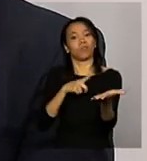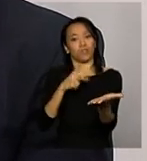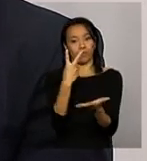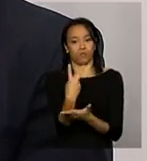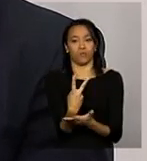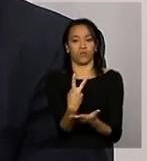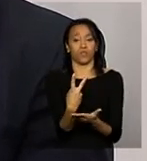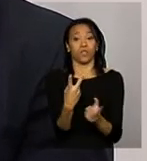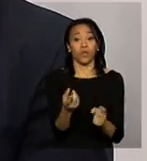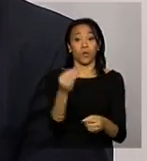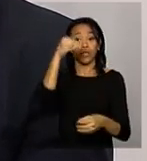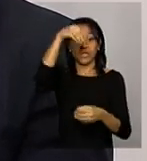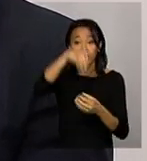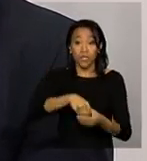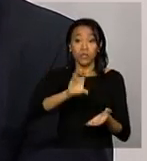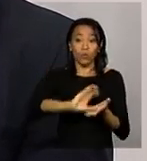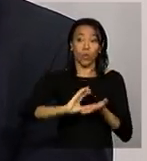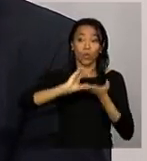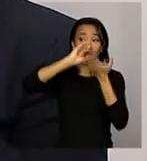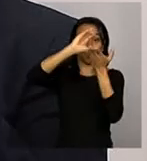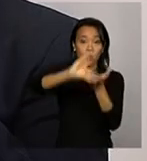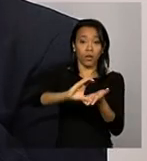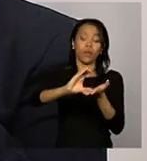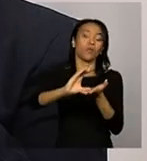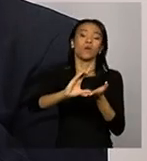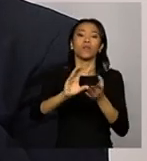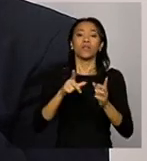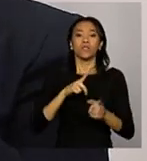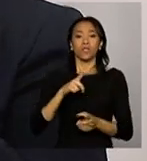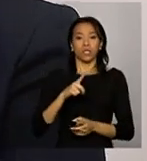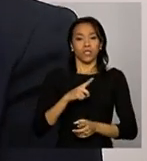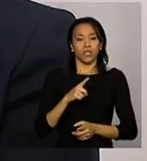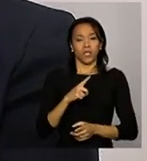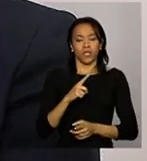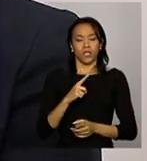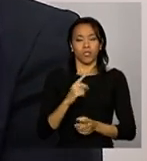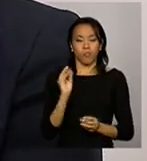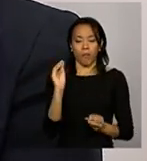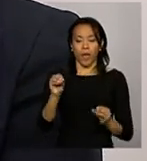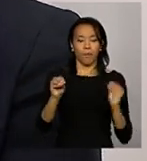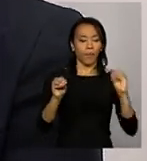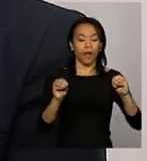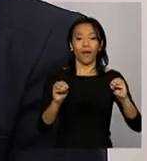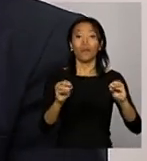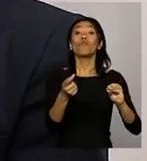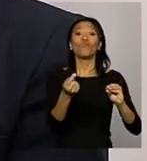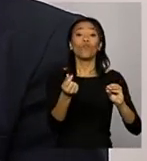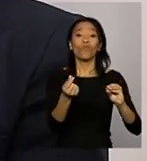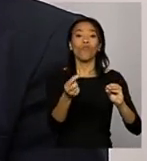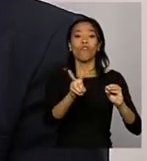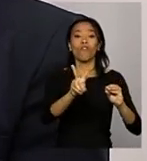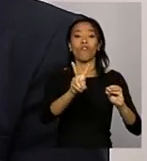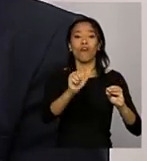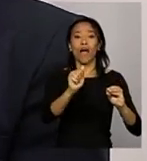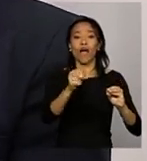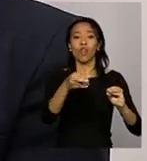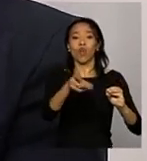nos índices de gestão descentralizadas eles tem que colocar valores certo eles tem que